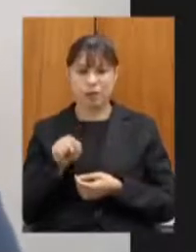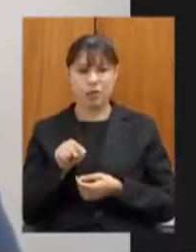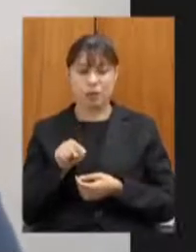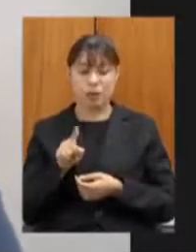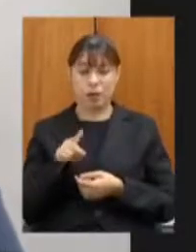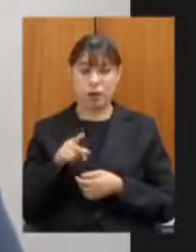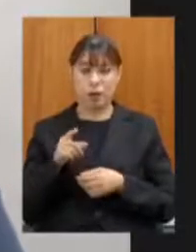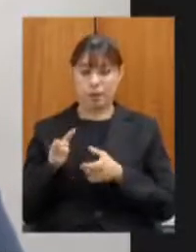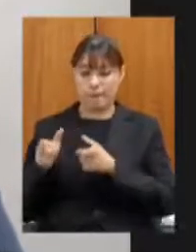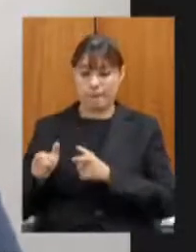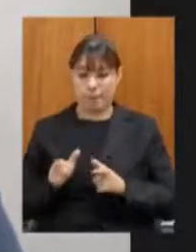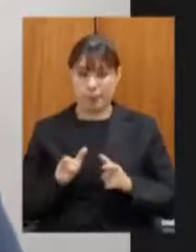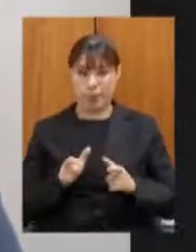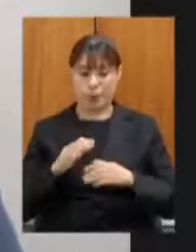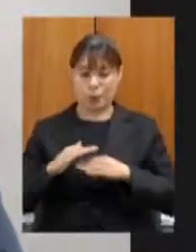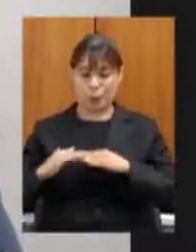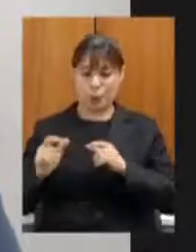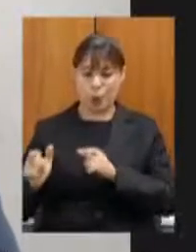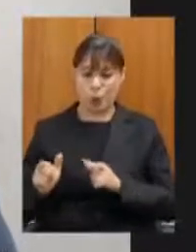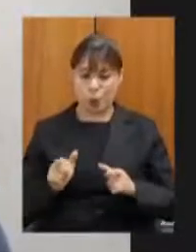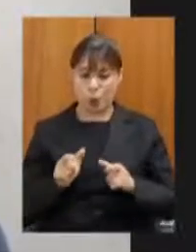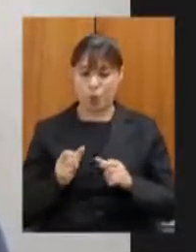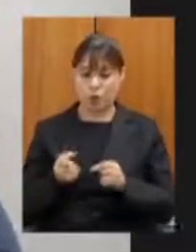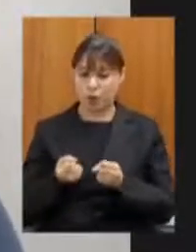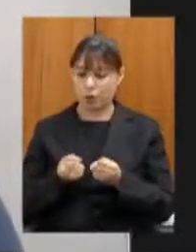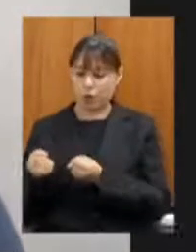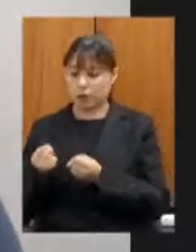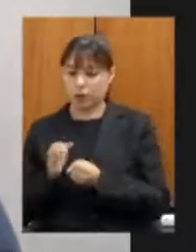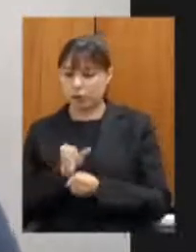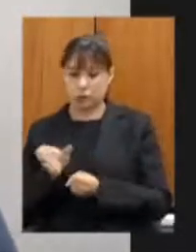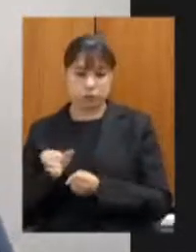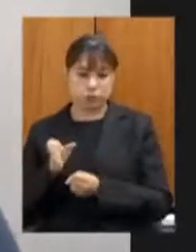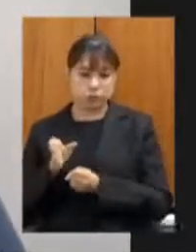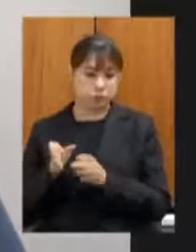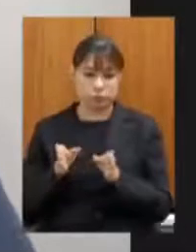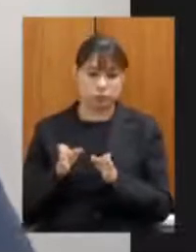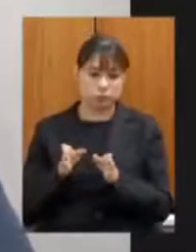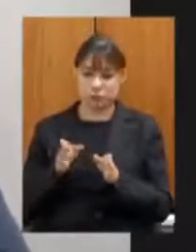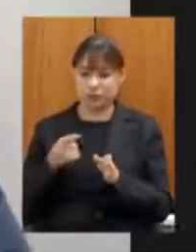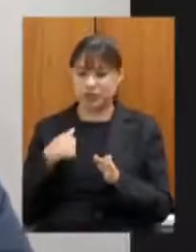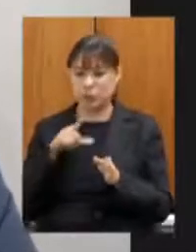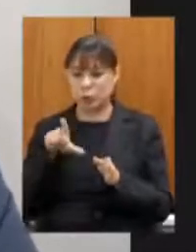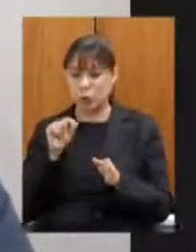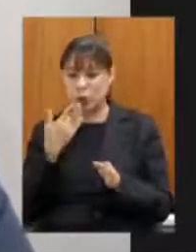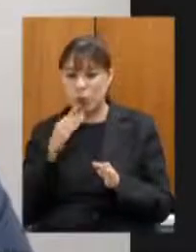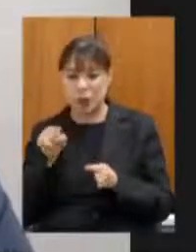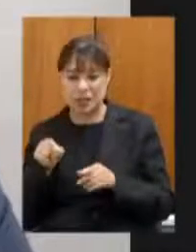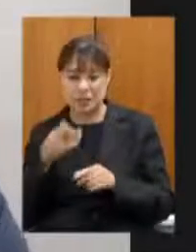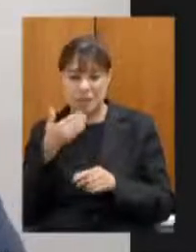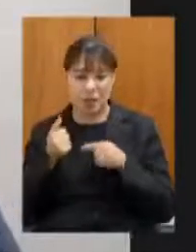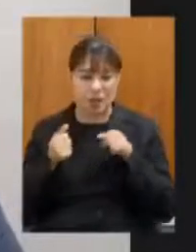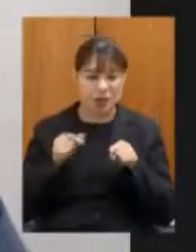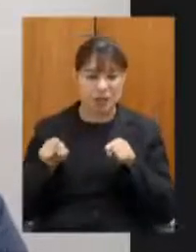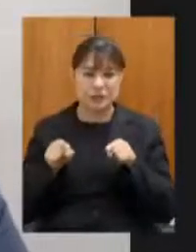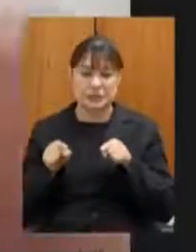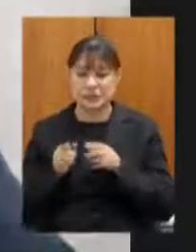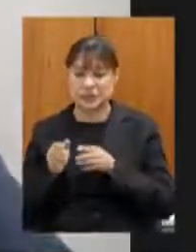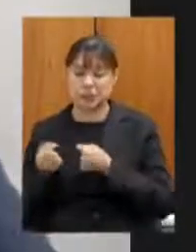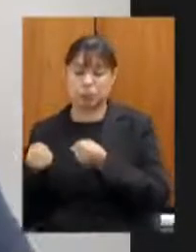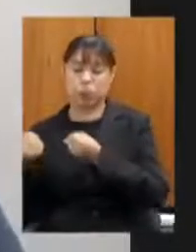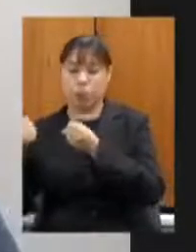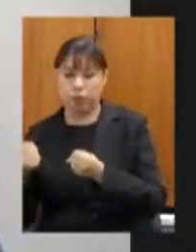buraco você escolhia qual buraco você ia cair quando eu viajo é de cá não é de